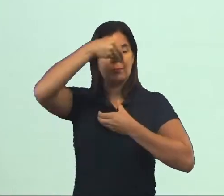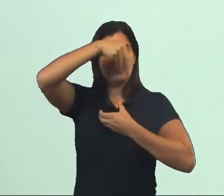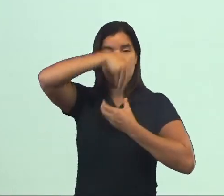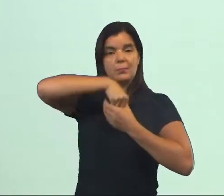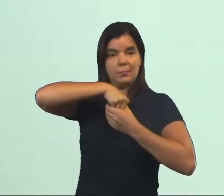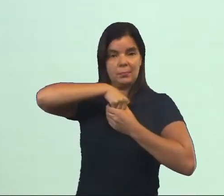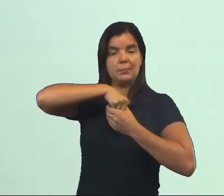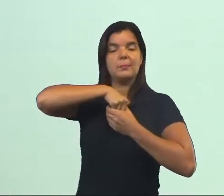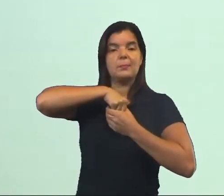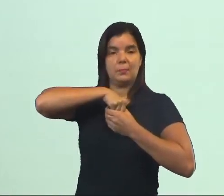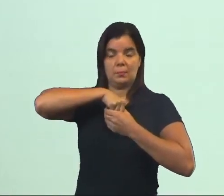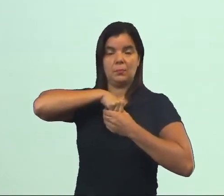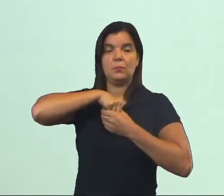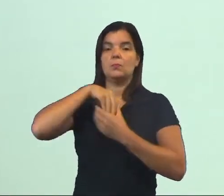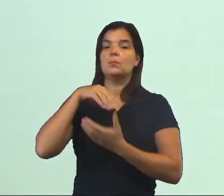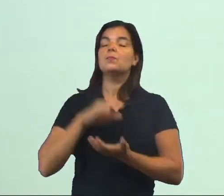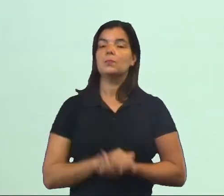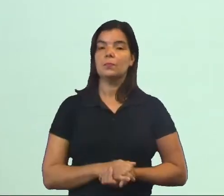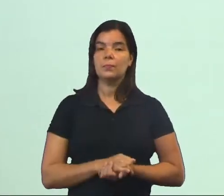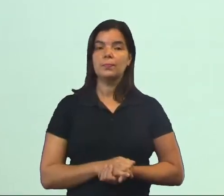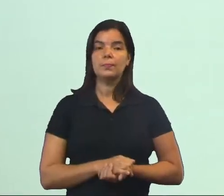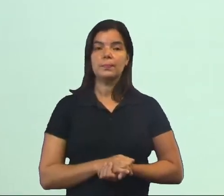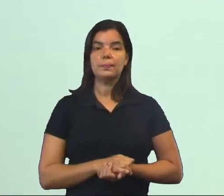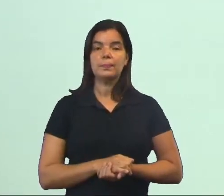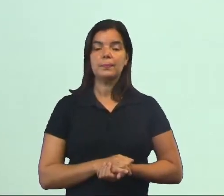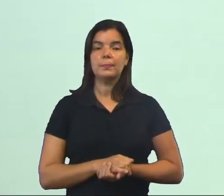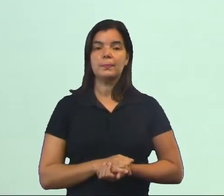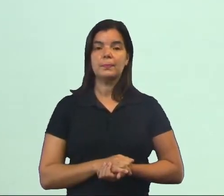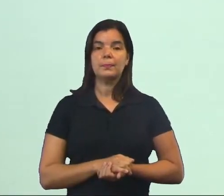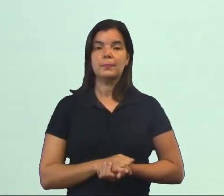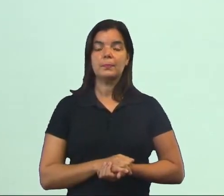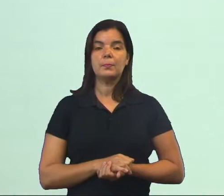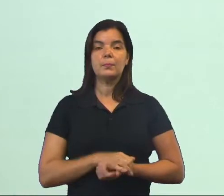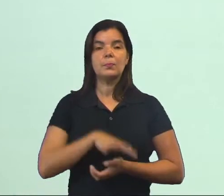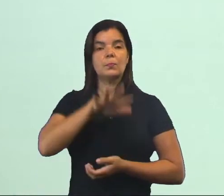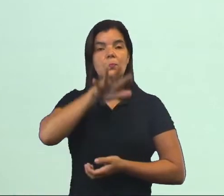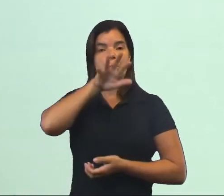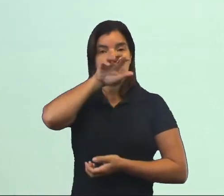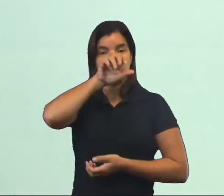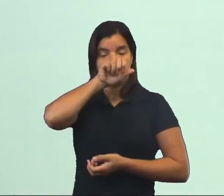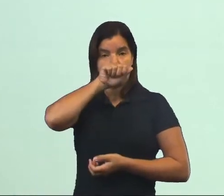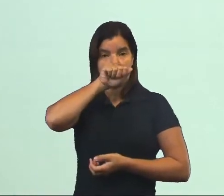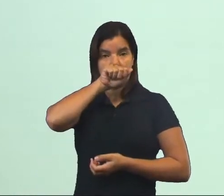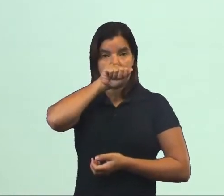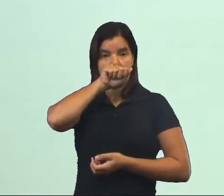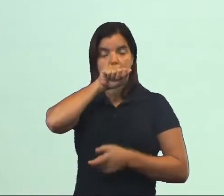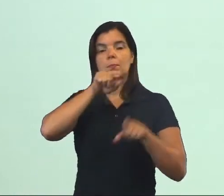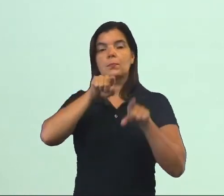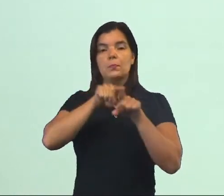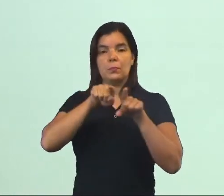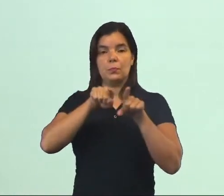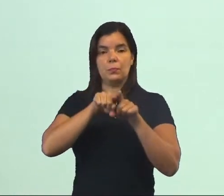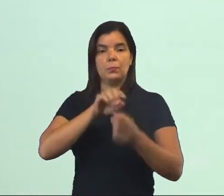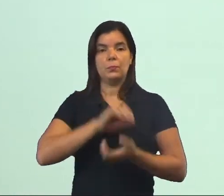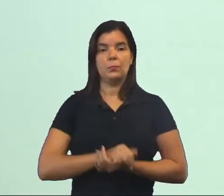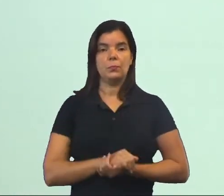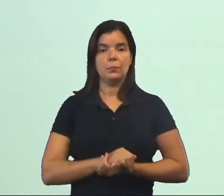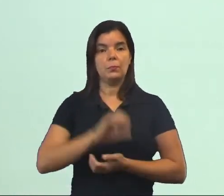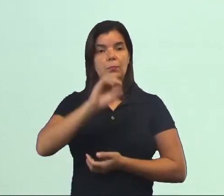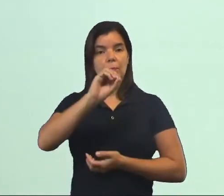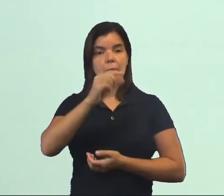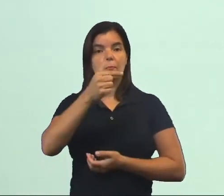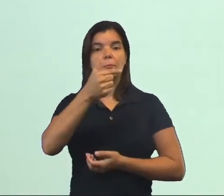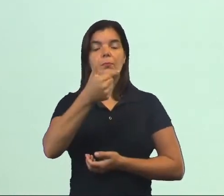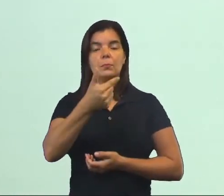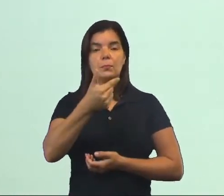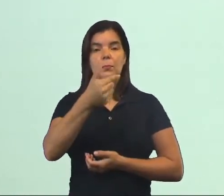e aí nós nós inspiramos o gás carbônico e nós, o gás, o oxigênio,